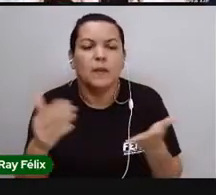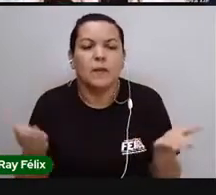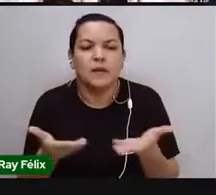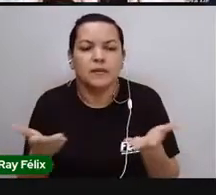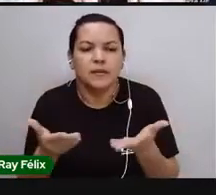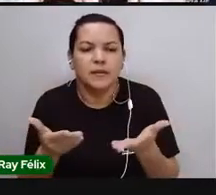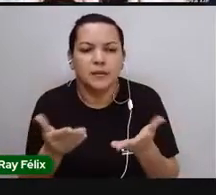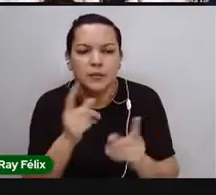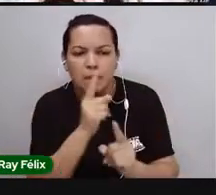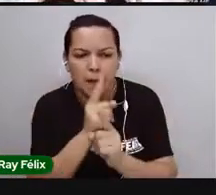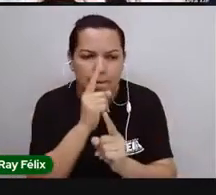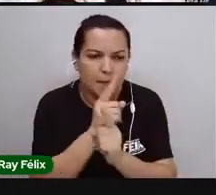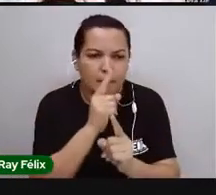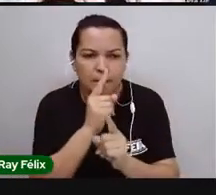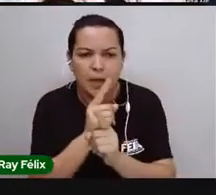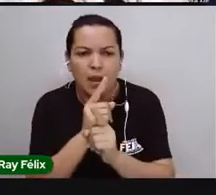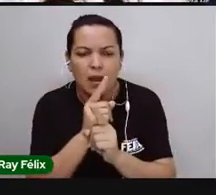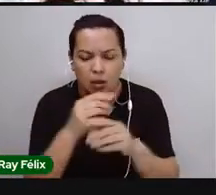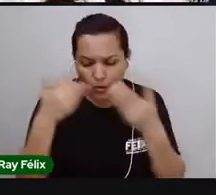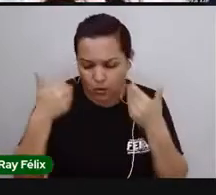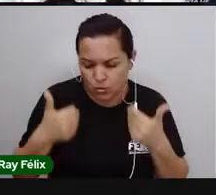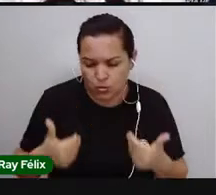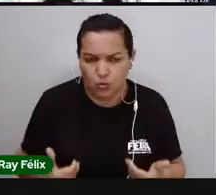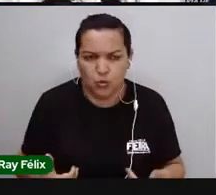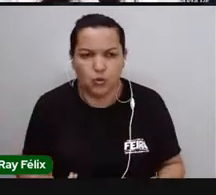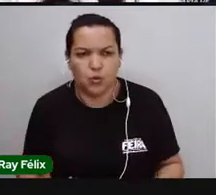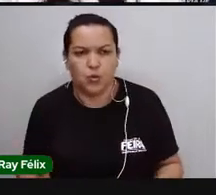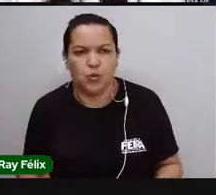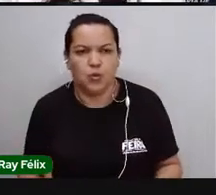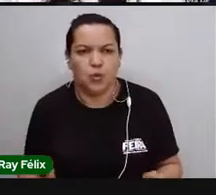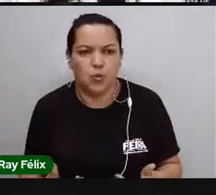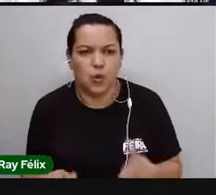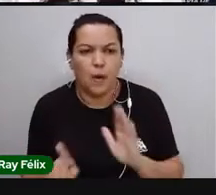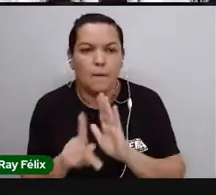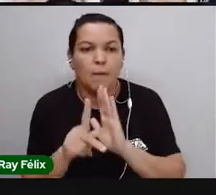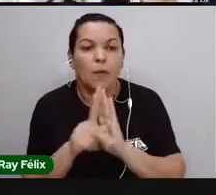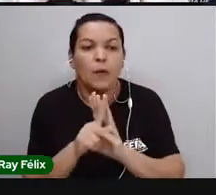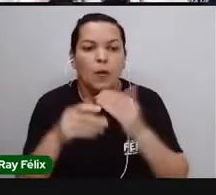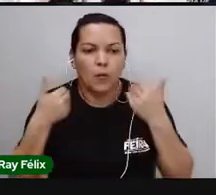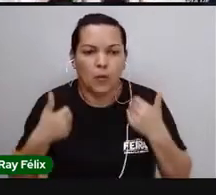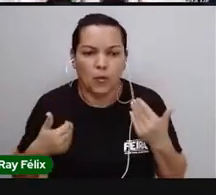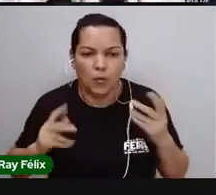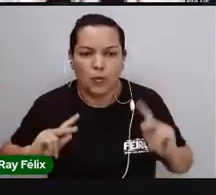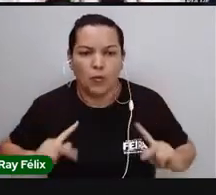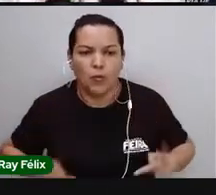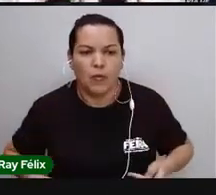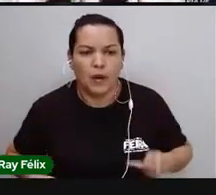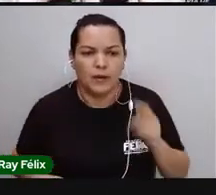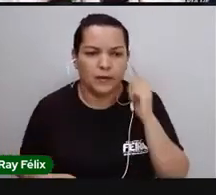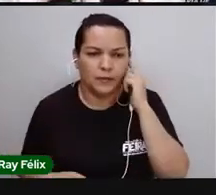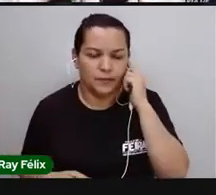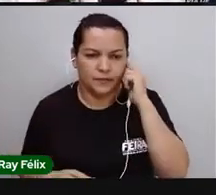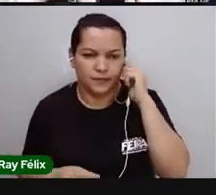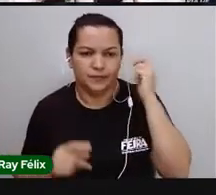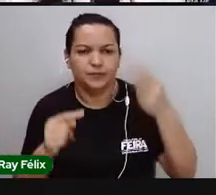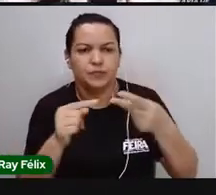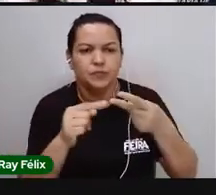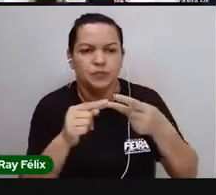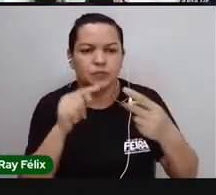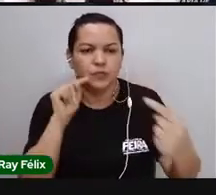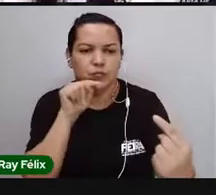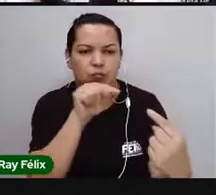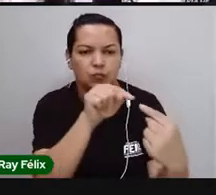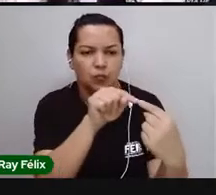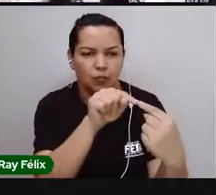identificando um pouco mais o nosso corpo, os órgãos que fazem parte do nosso corpo. O nosso segundo objetivo é